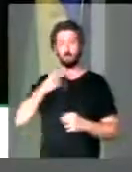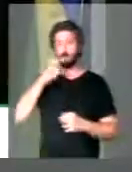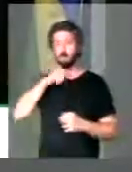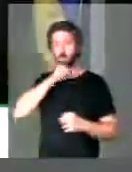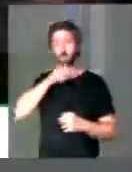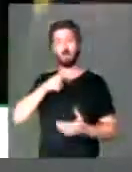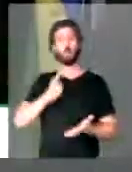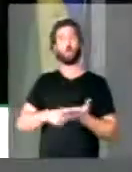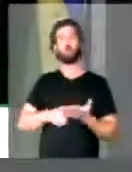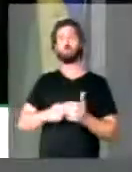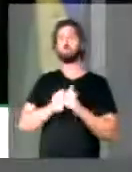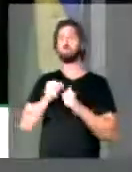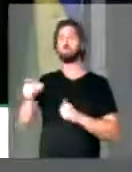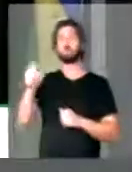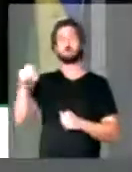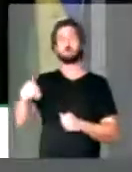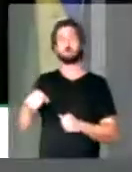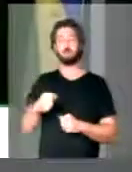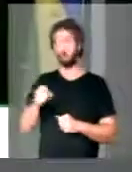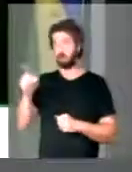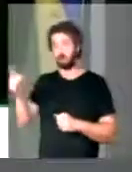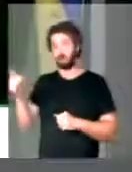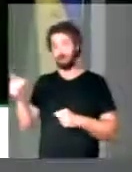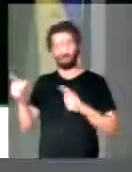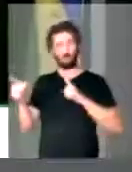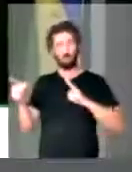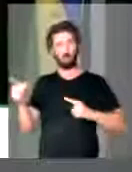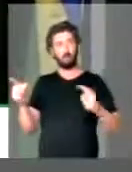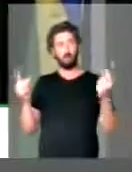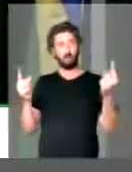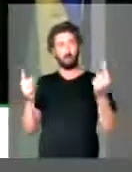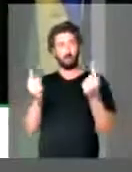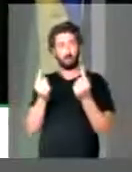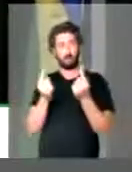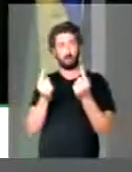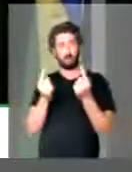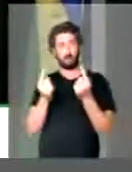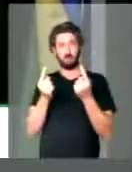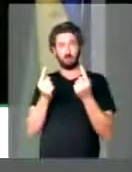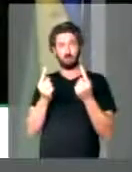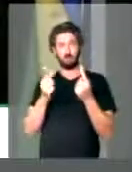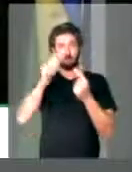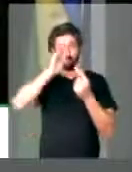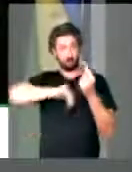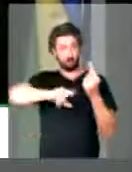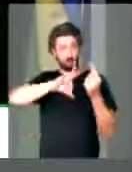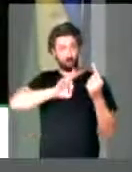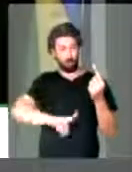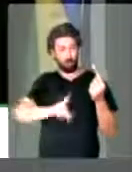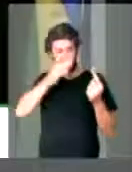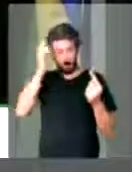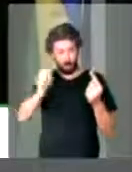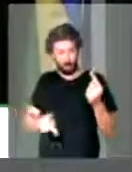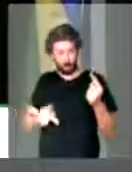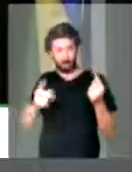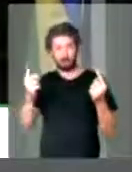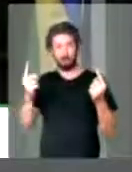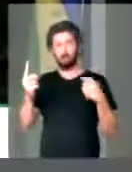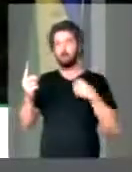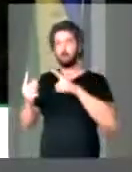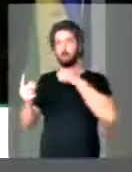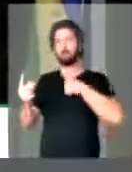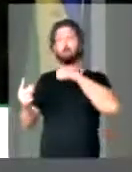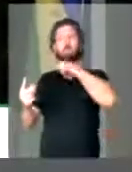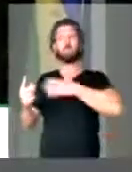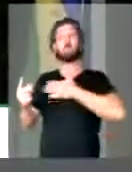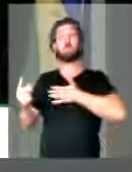eu assumo esse compromisso contigo. Entre você e o governo e os governos que tiram os direitos dos aposentados, trabalhadores, eu fico a minha